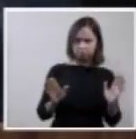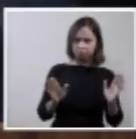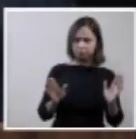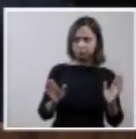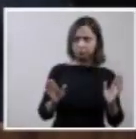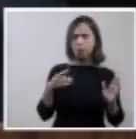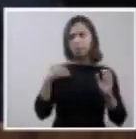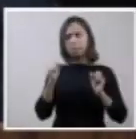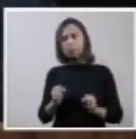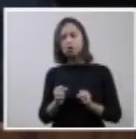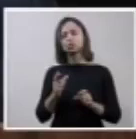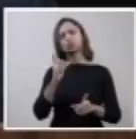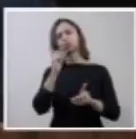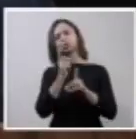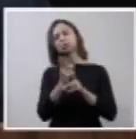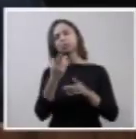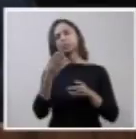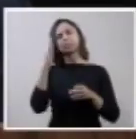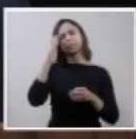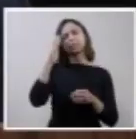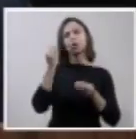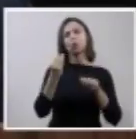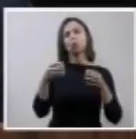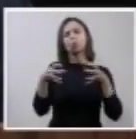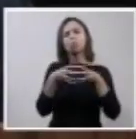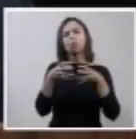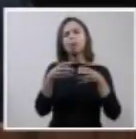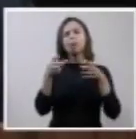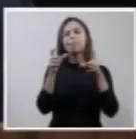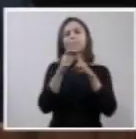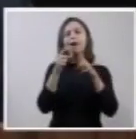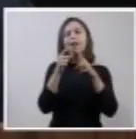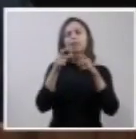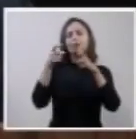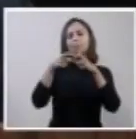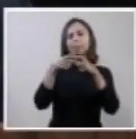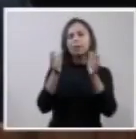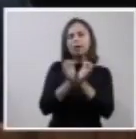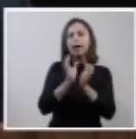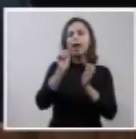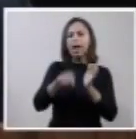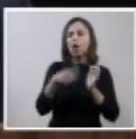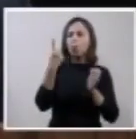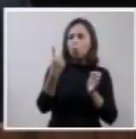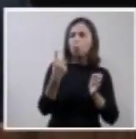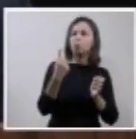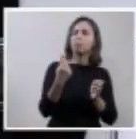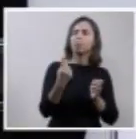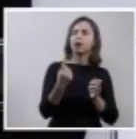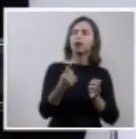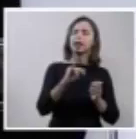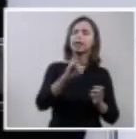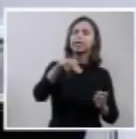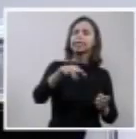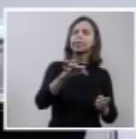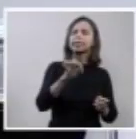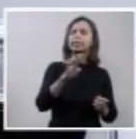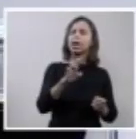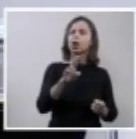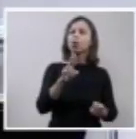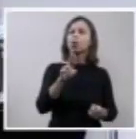uma interrupção terapêutica. É uma colocação interessante.